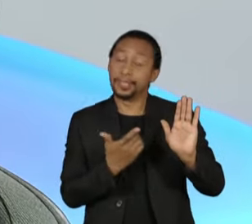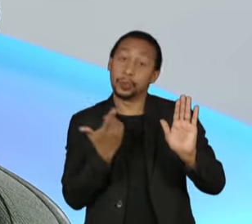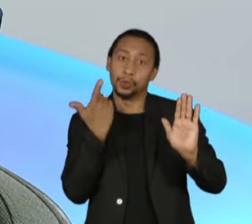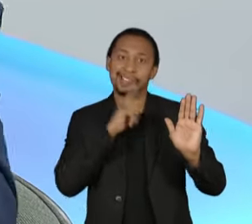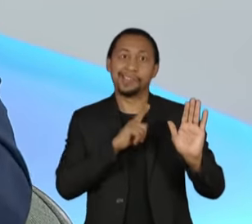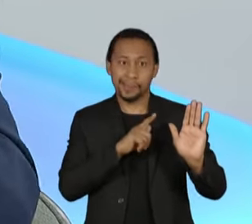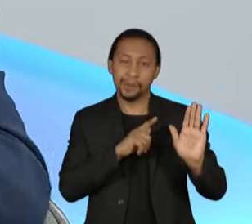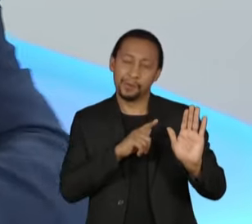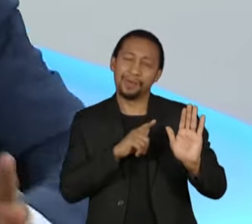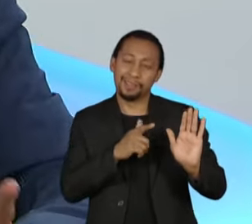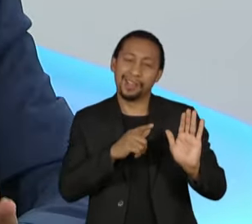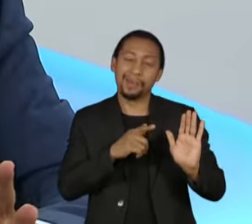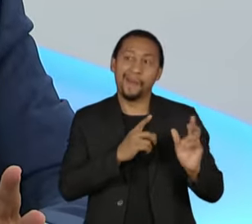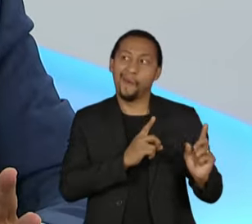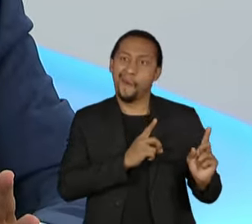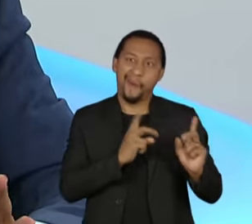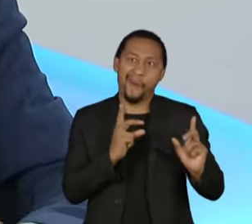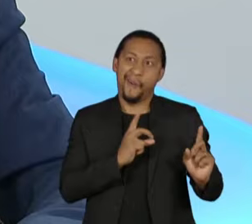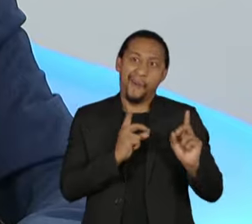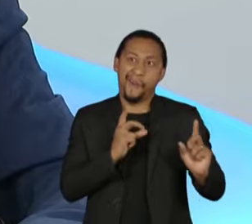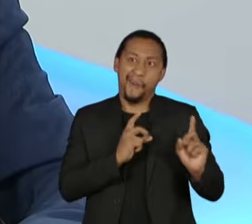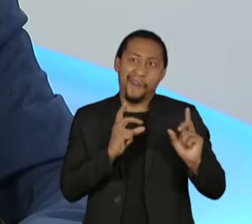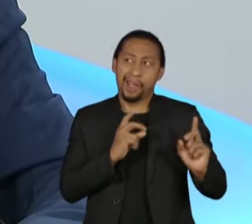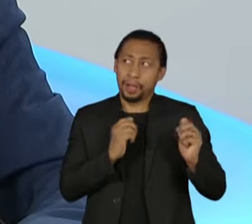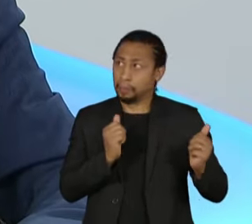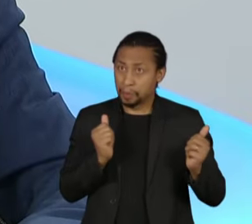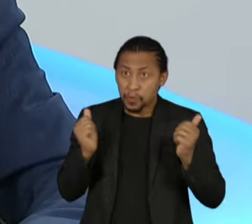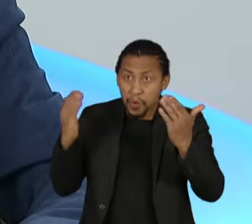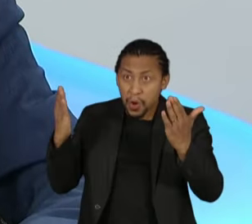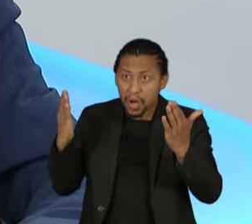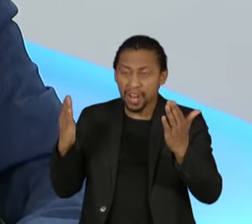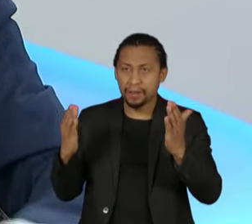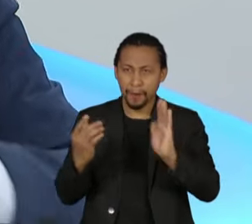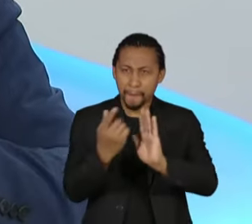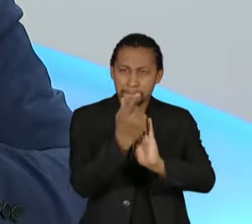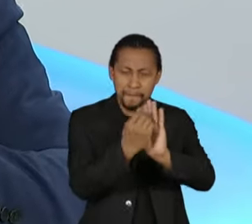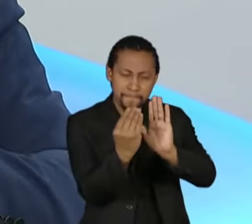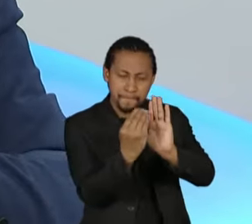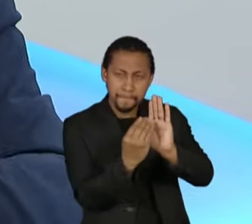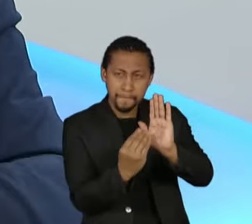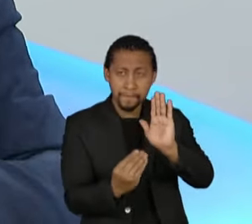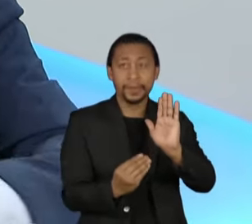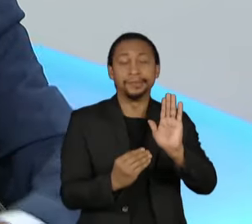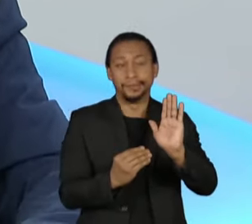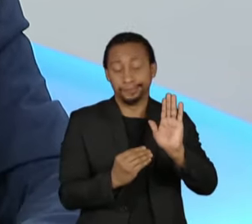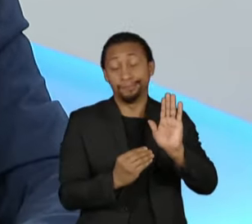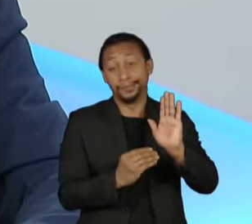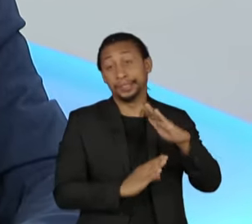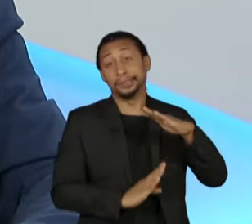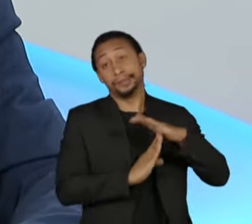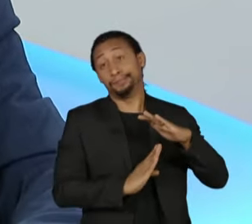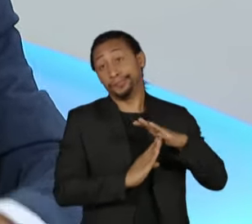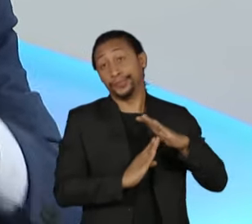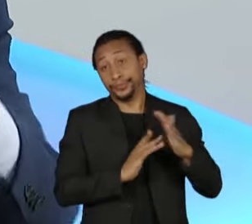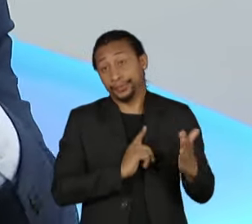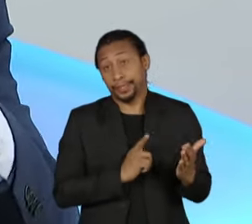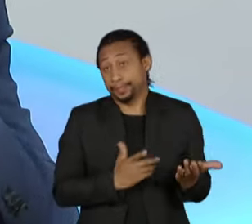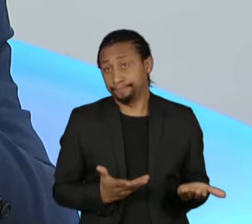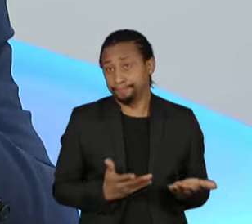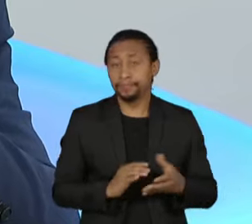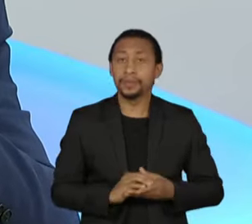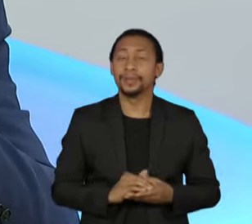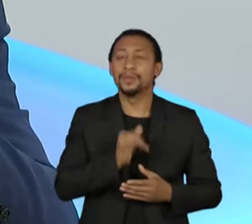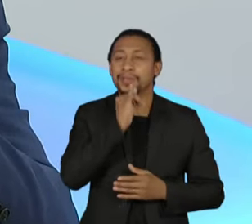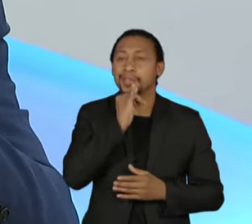na lona todas as áreas. O fato é que, quando você pega quanto tem para o programa de